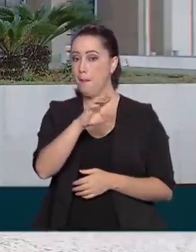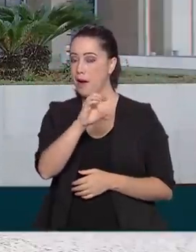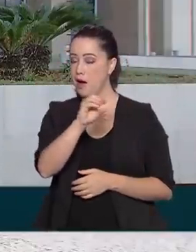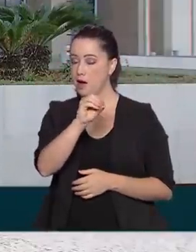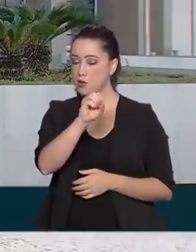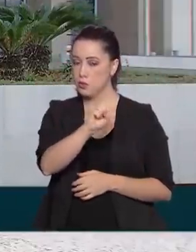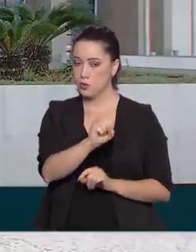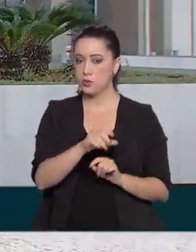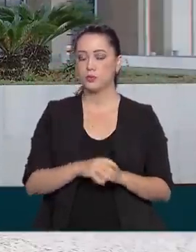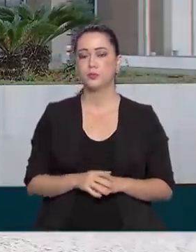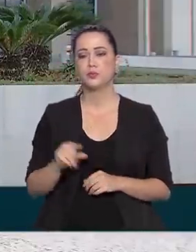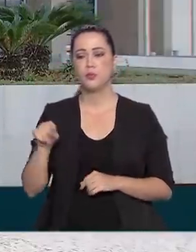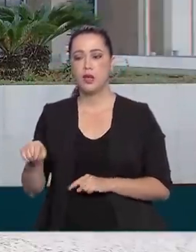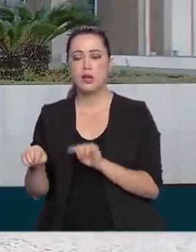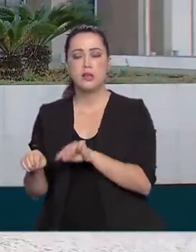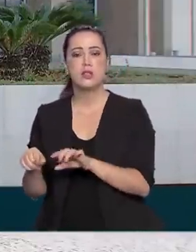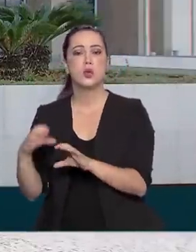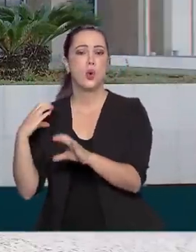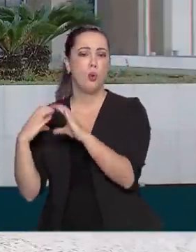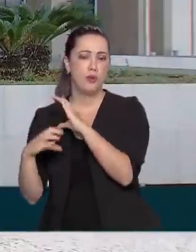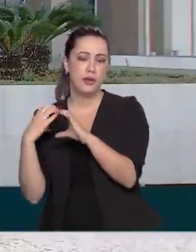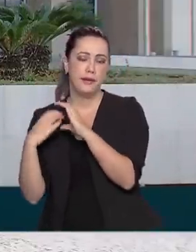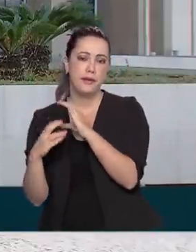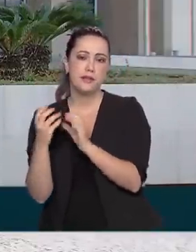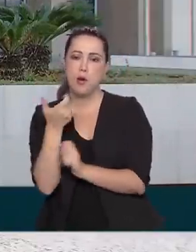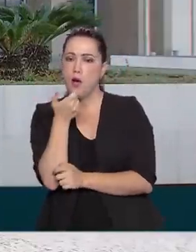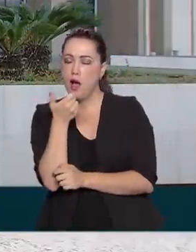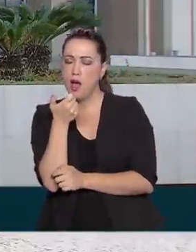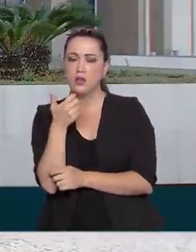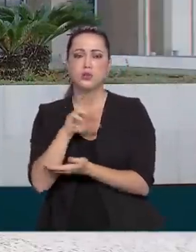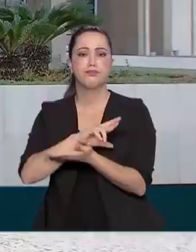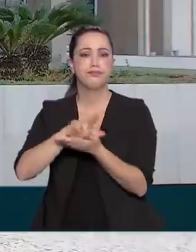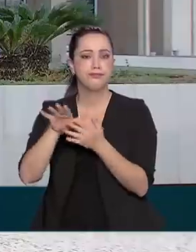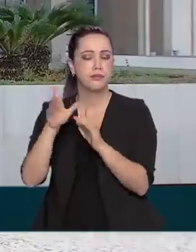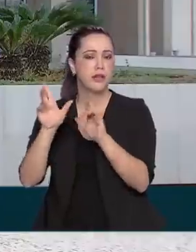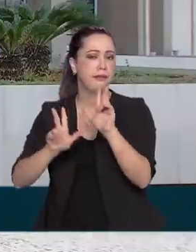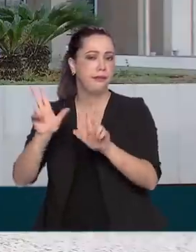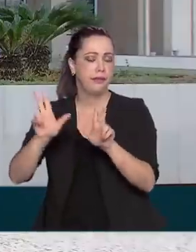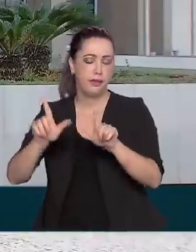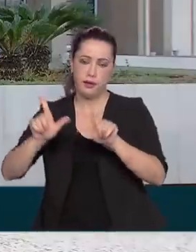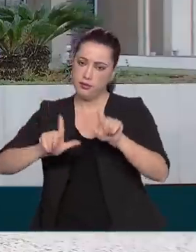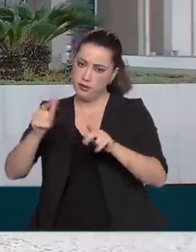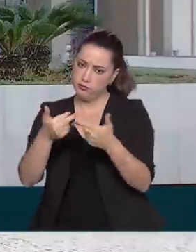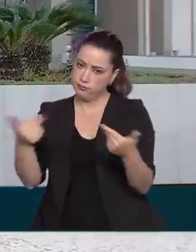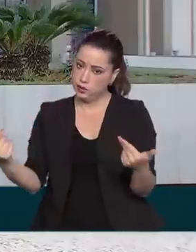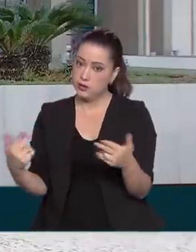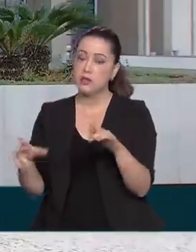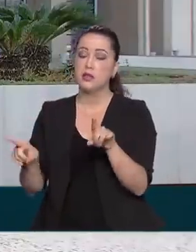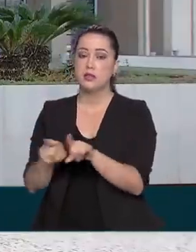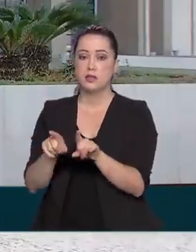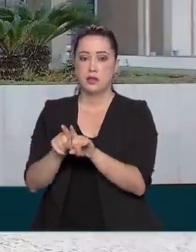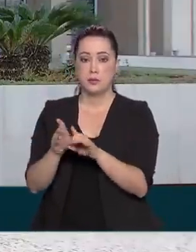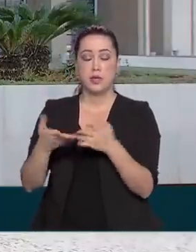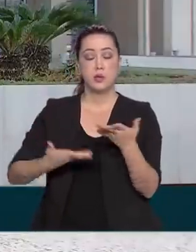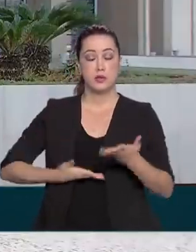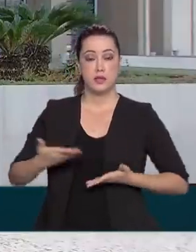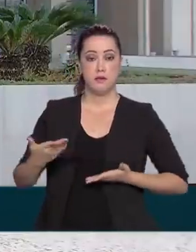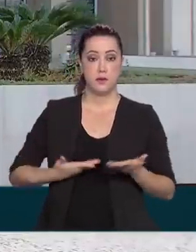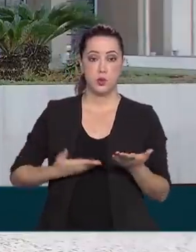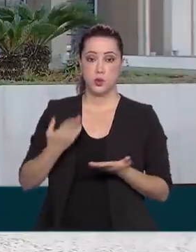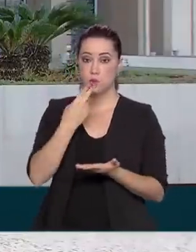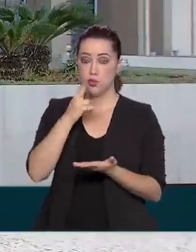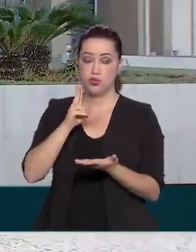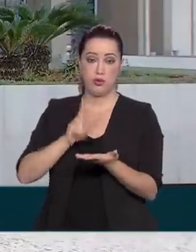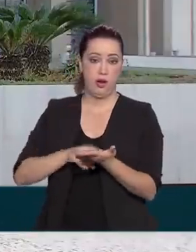políticas nacionais de telecomunicações, de radiodifusão e dos serviços postais. Também fica responsável